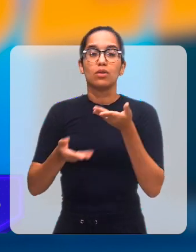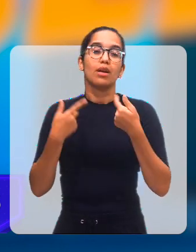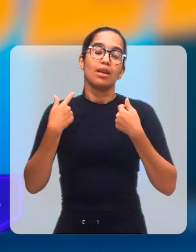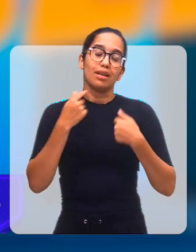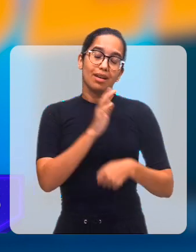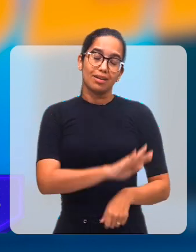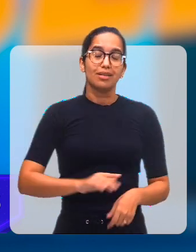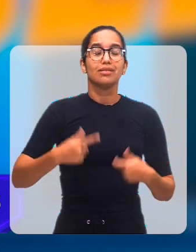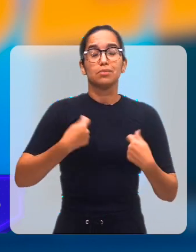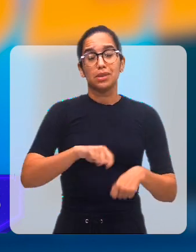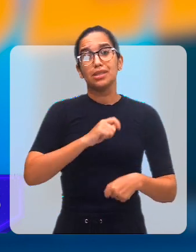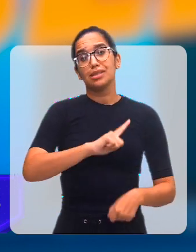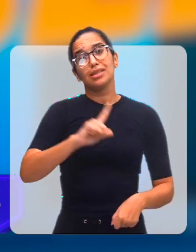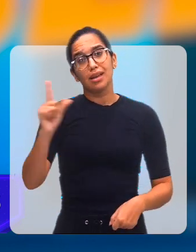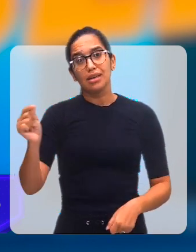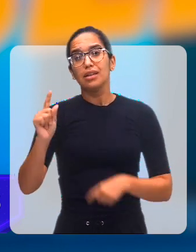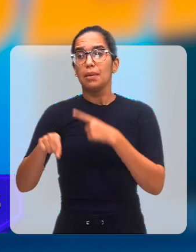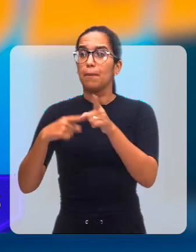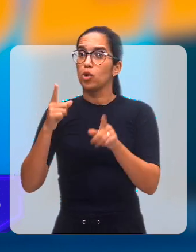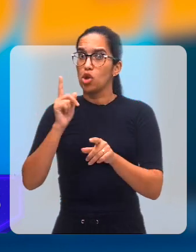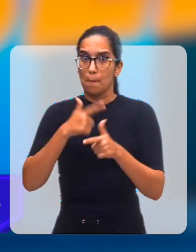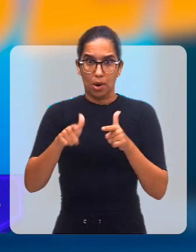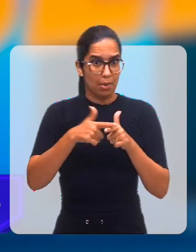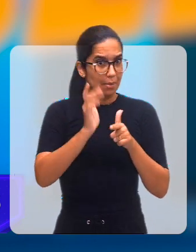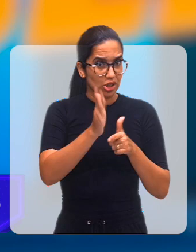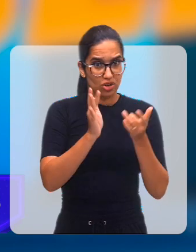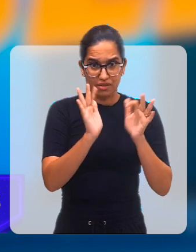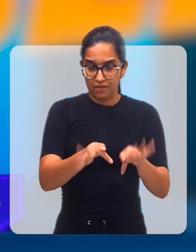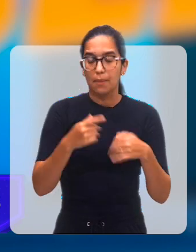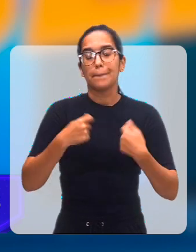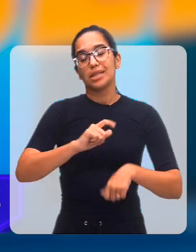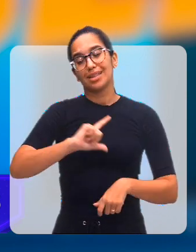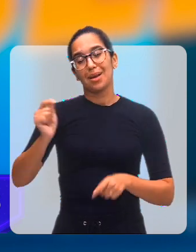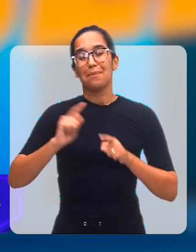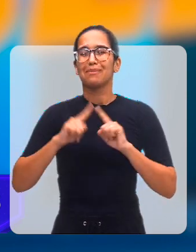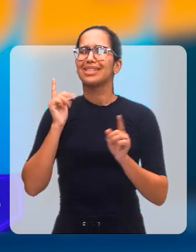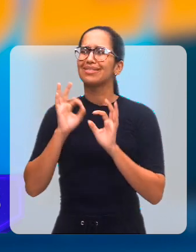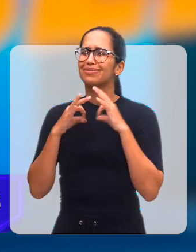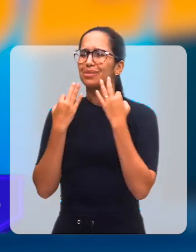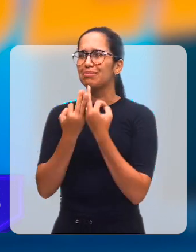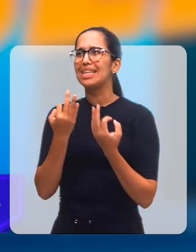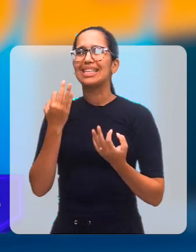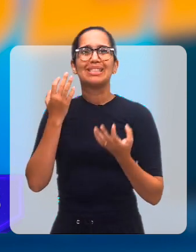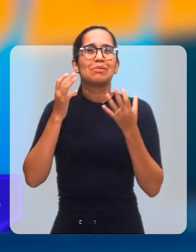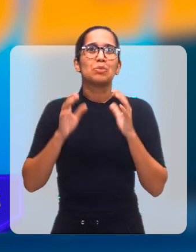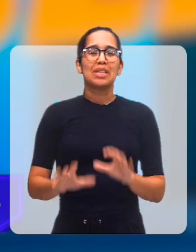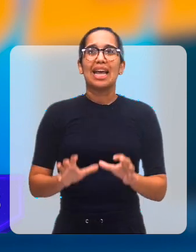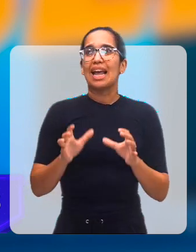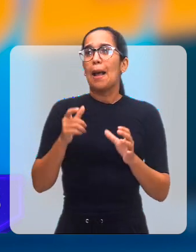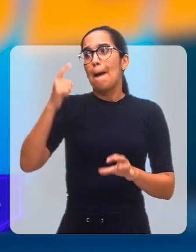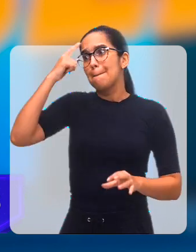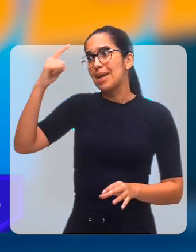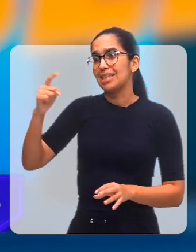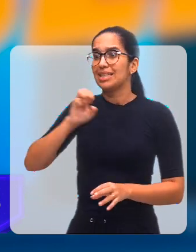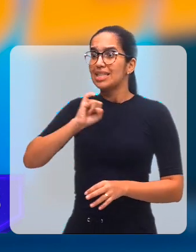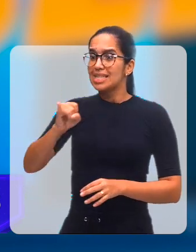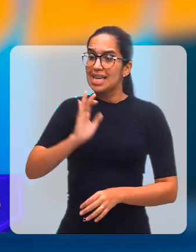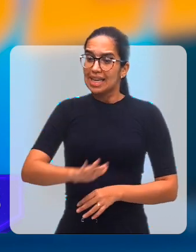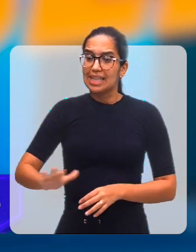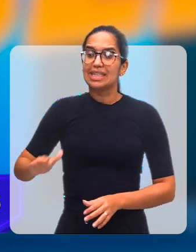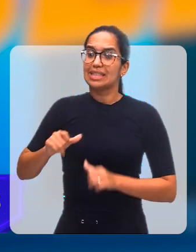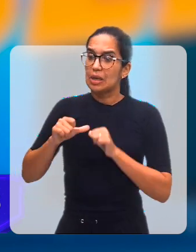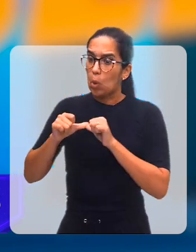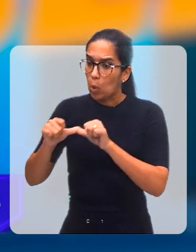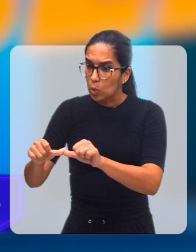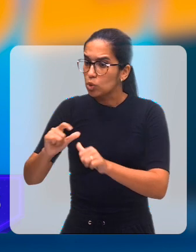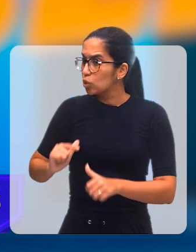família, às vezes, não quer sair do atendimento ainda, porque acha que a criança com mais atendimento, ela vai se desenvolver